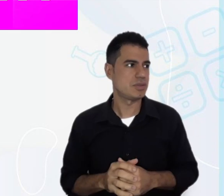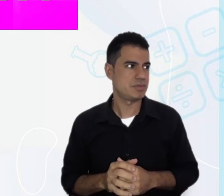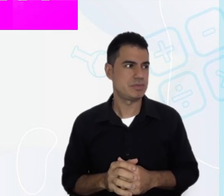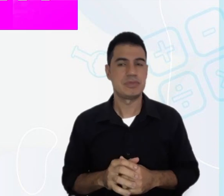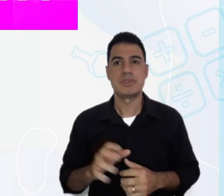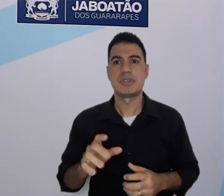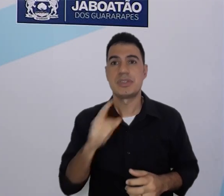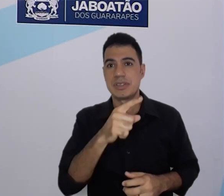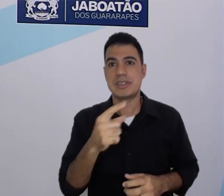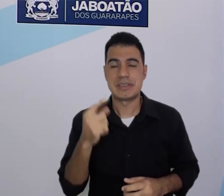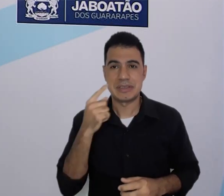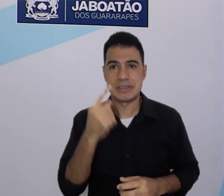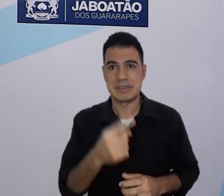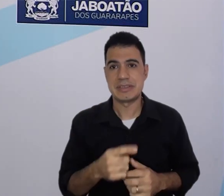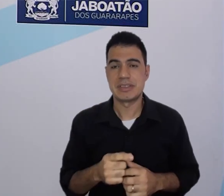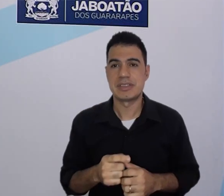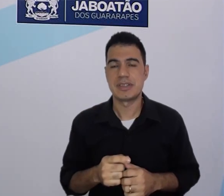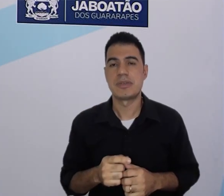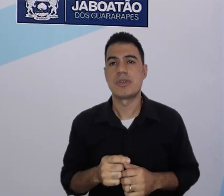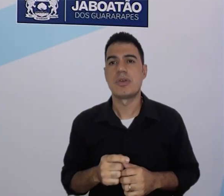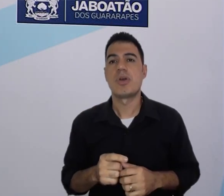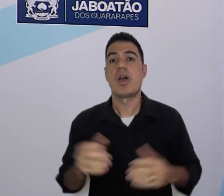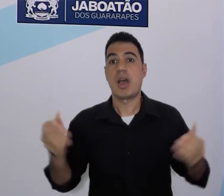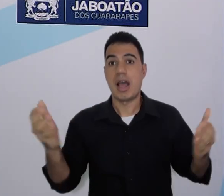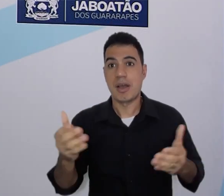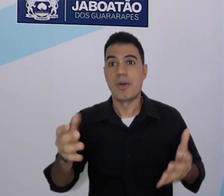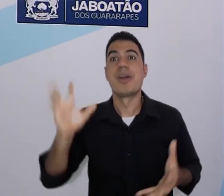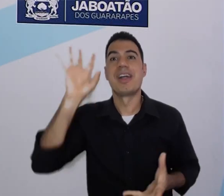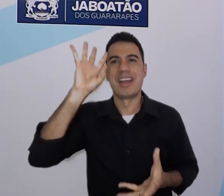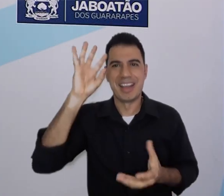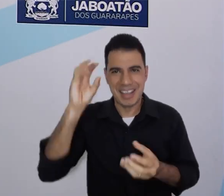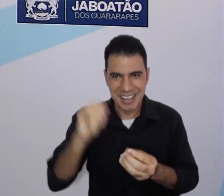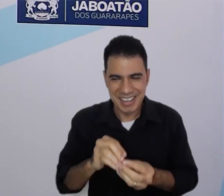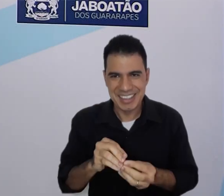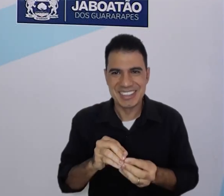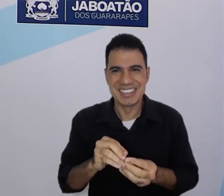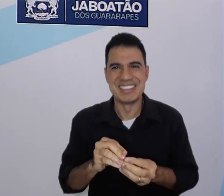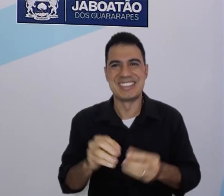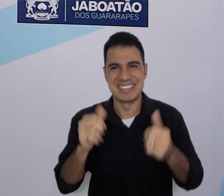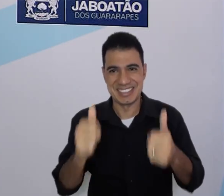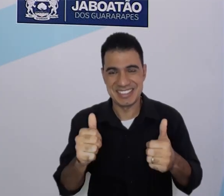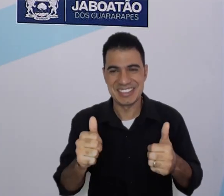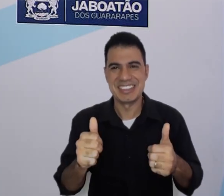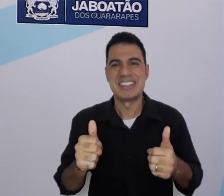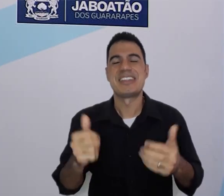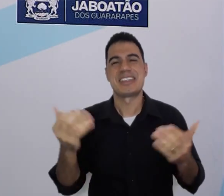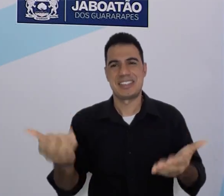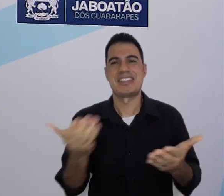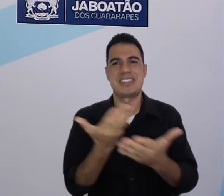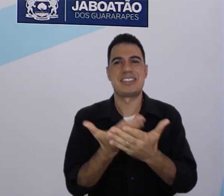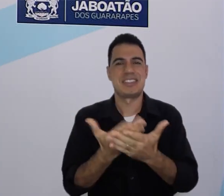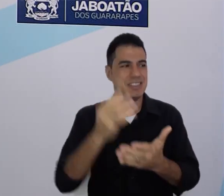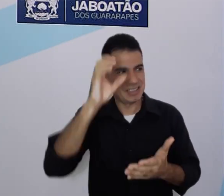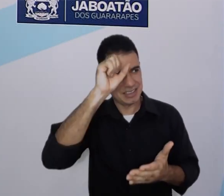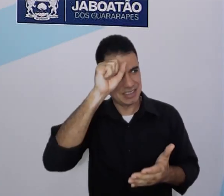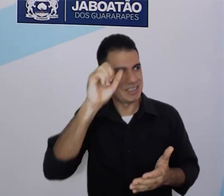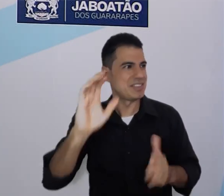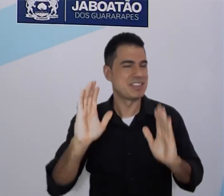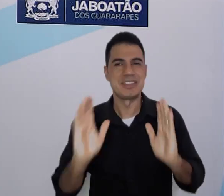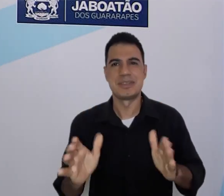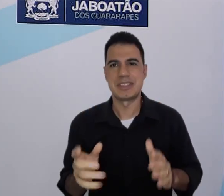Time to reveal. Ou seja, hora de revisar as personal information que a gente já viu.